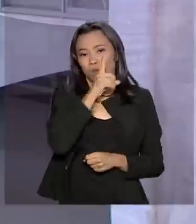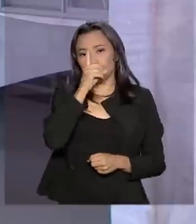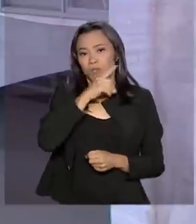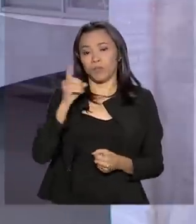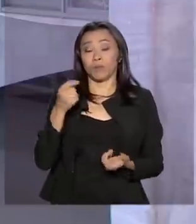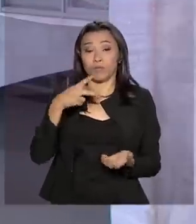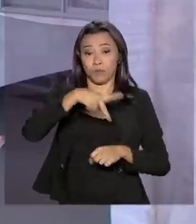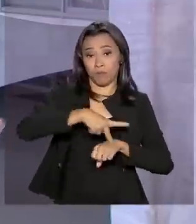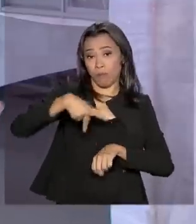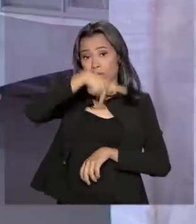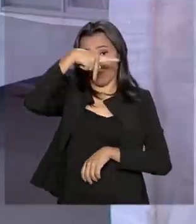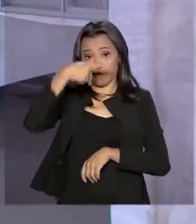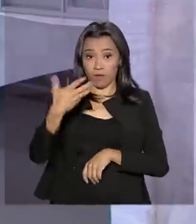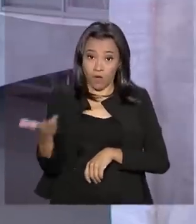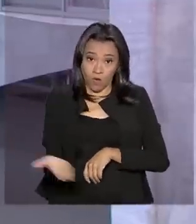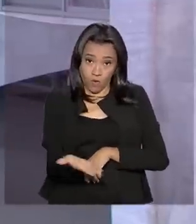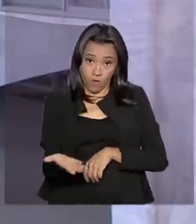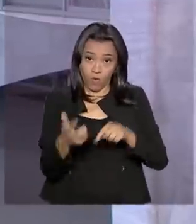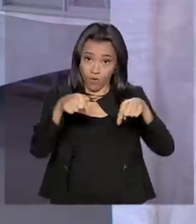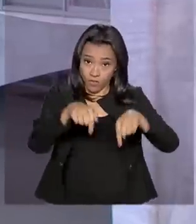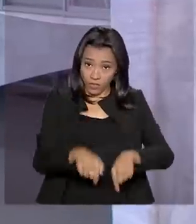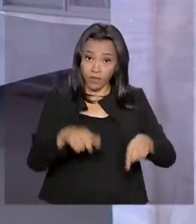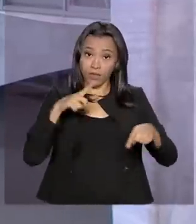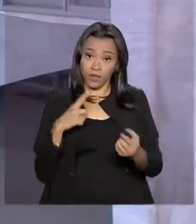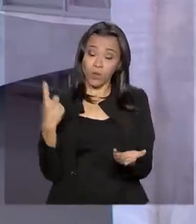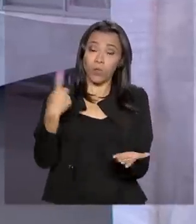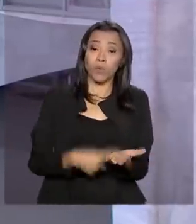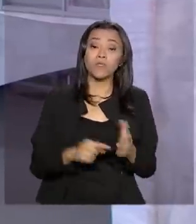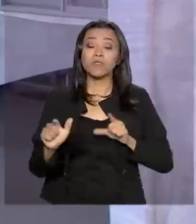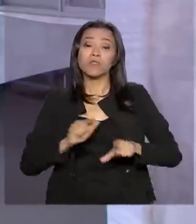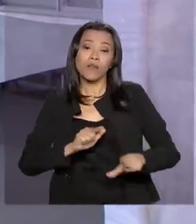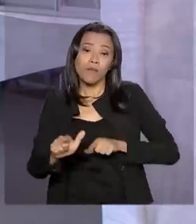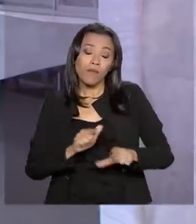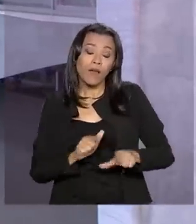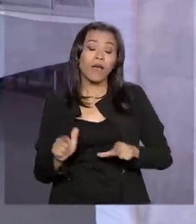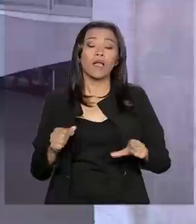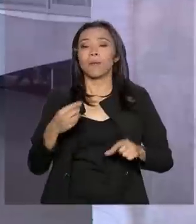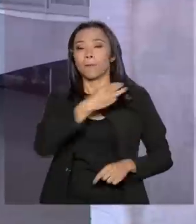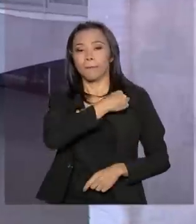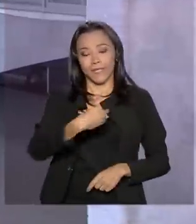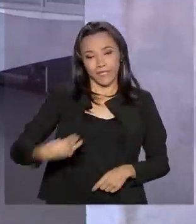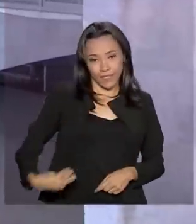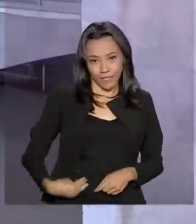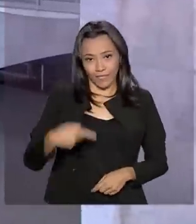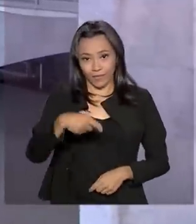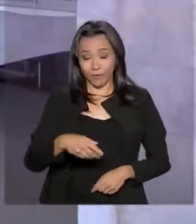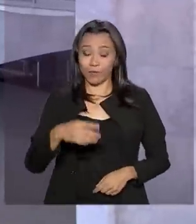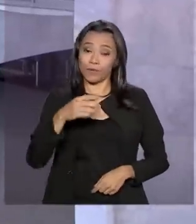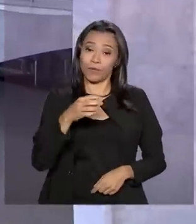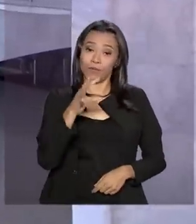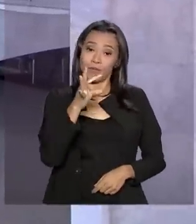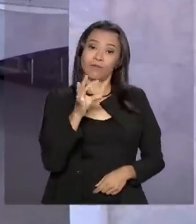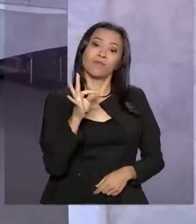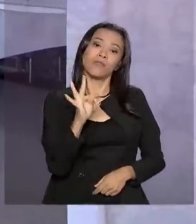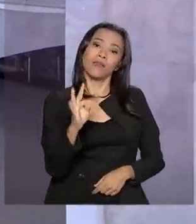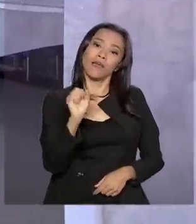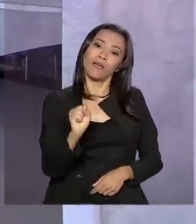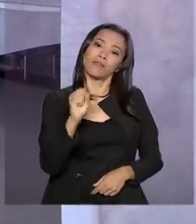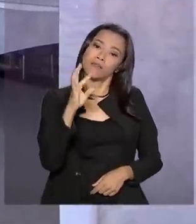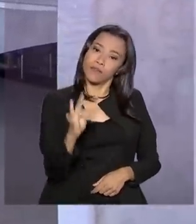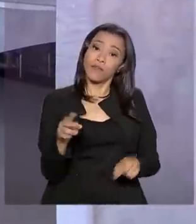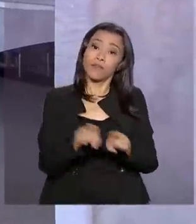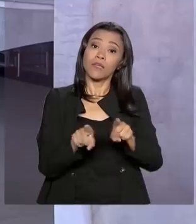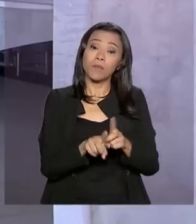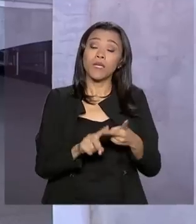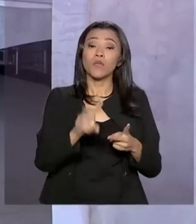Hoje, ele tem agenda pela manhã, aqui no Palácio do Planalto, com o ministro do Tribunal Superior Eleitoral, Admar Gonzaga Neto, e com